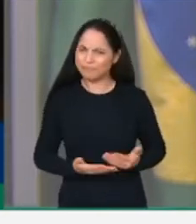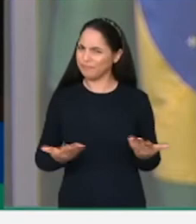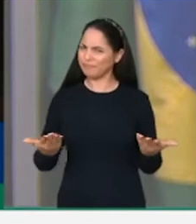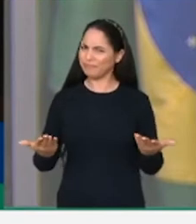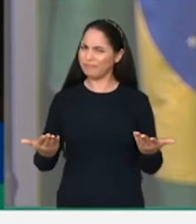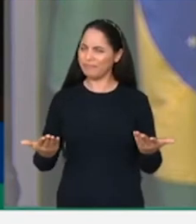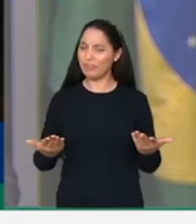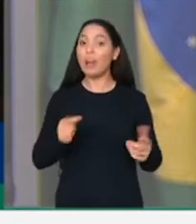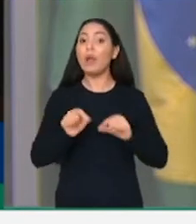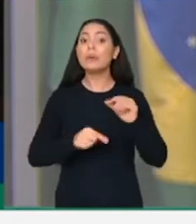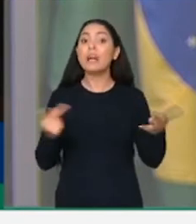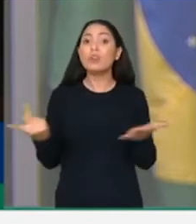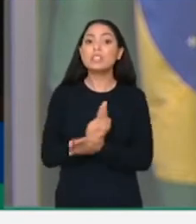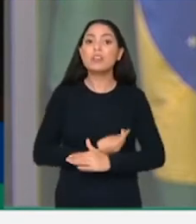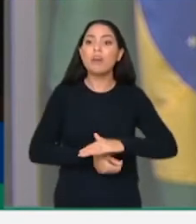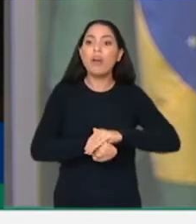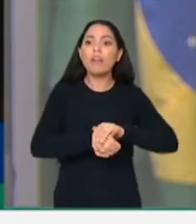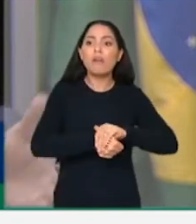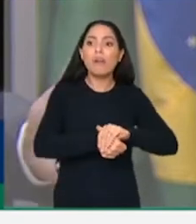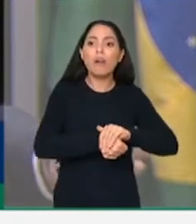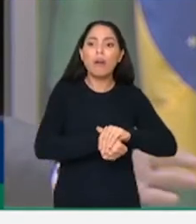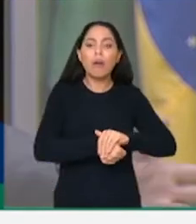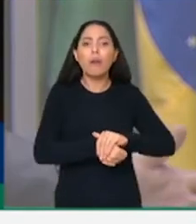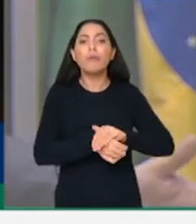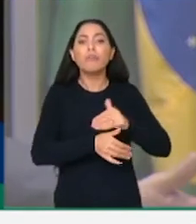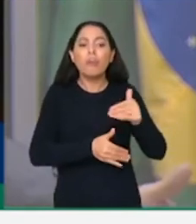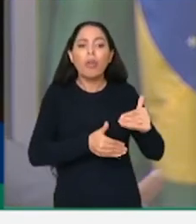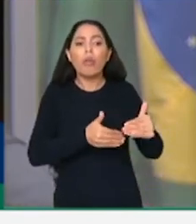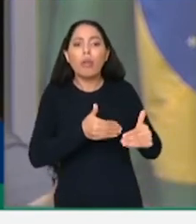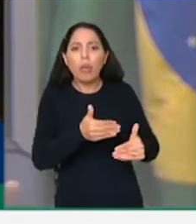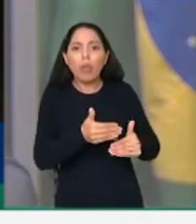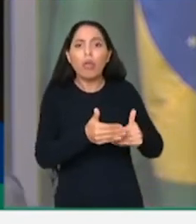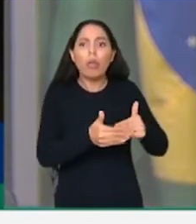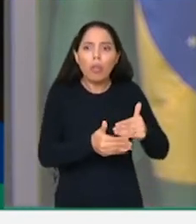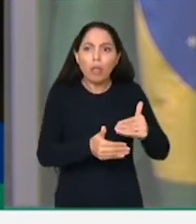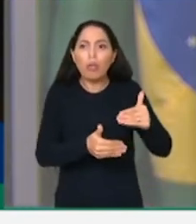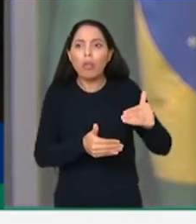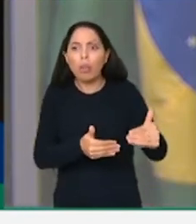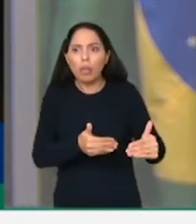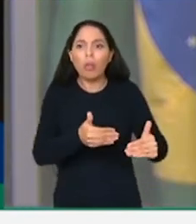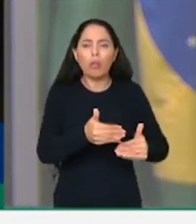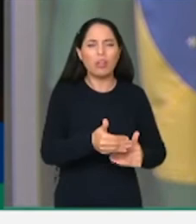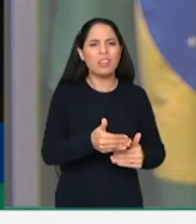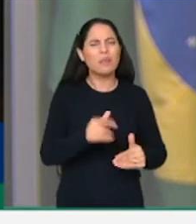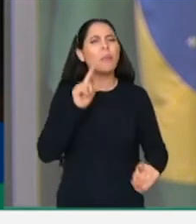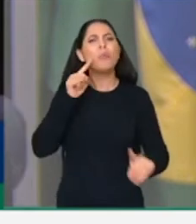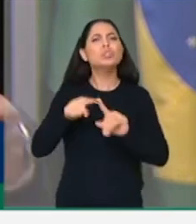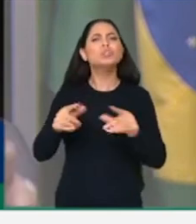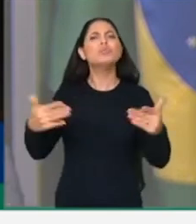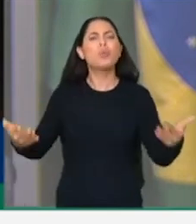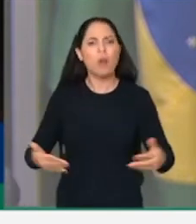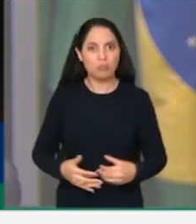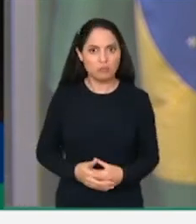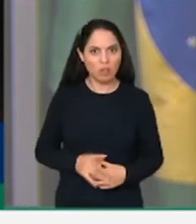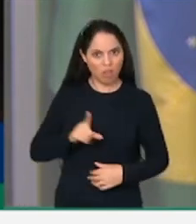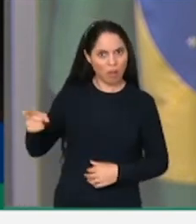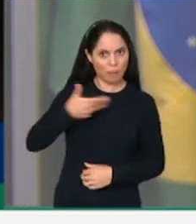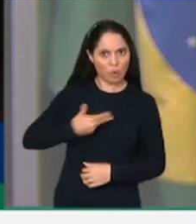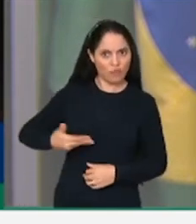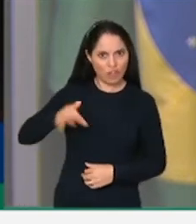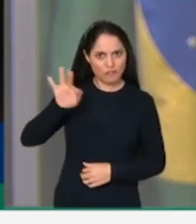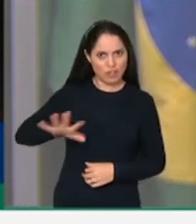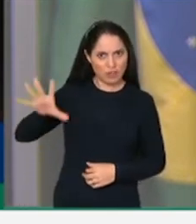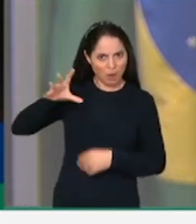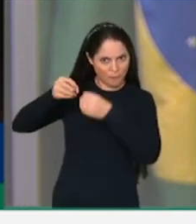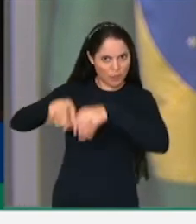tartaruga no Brasil. E eu não sei qual é o motivo para isso. Se, de repente, é para prejudicar o governo federal, desgastar a